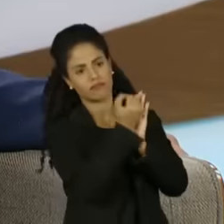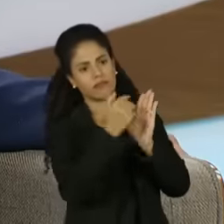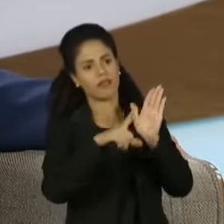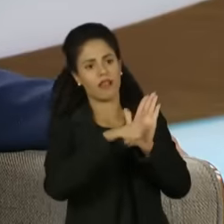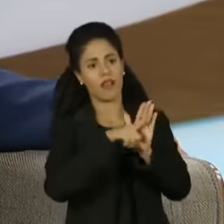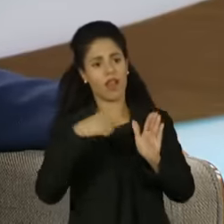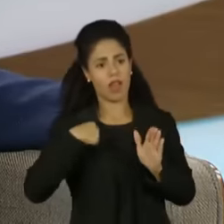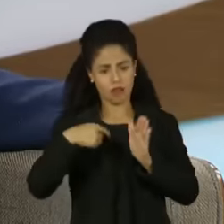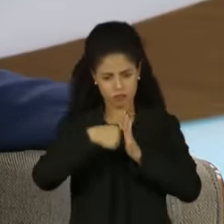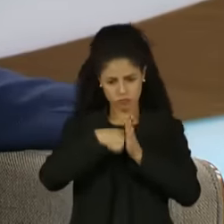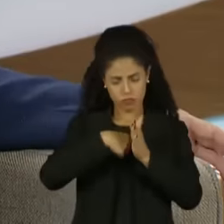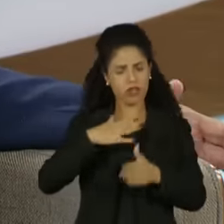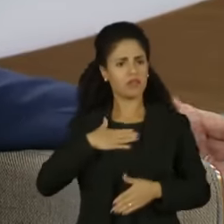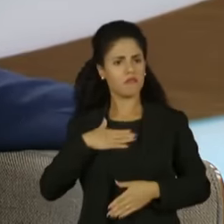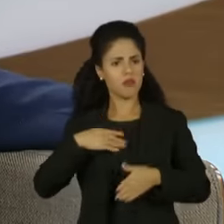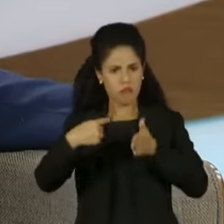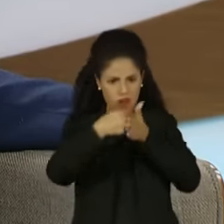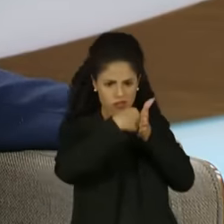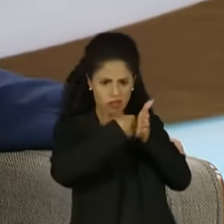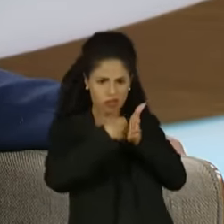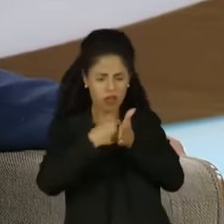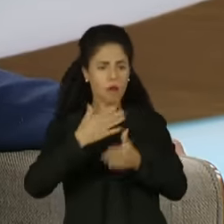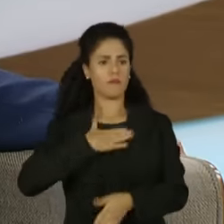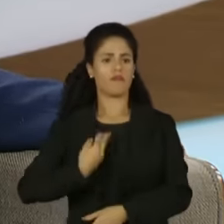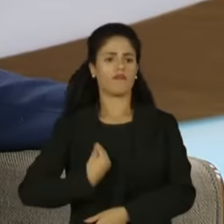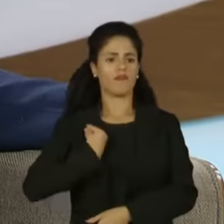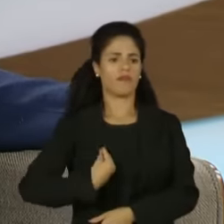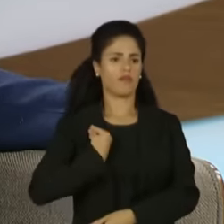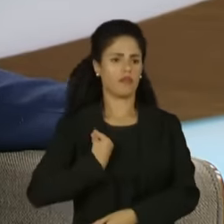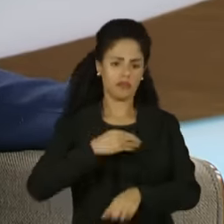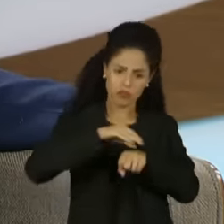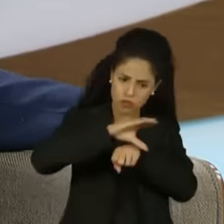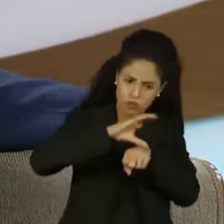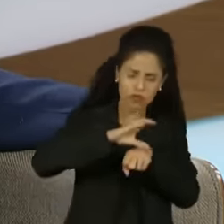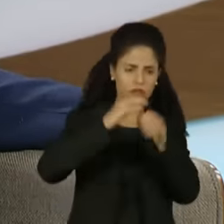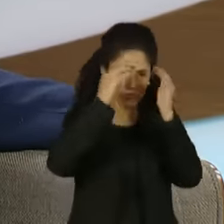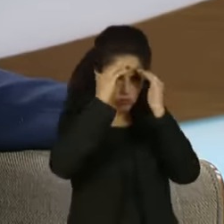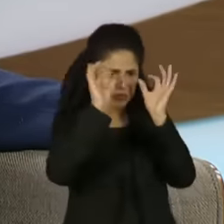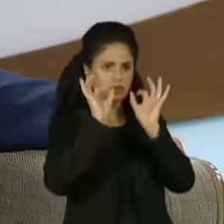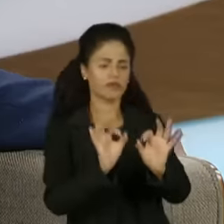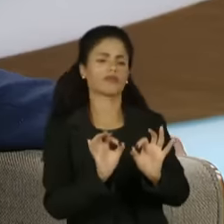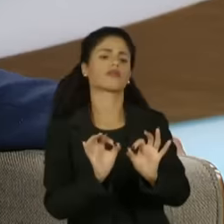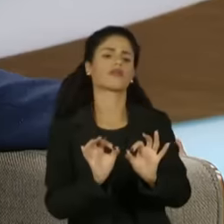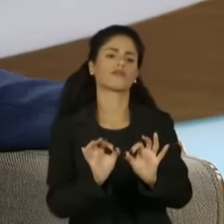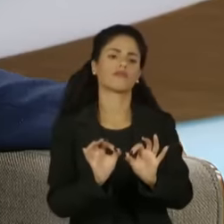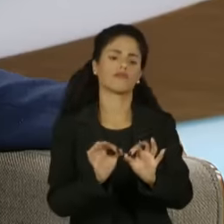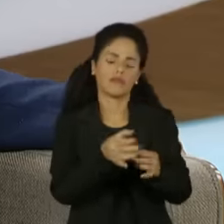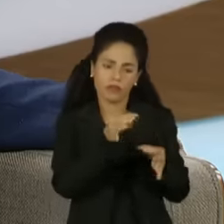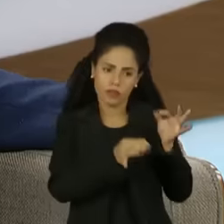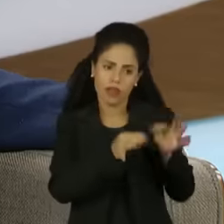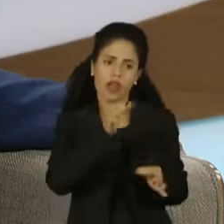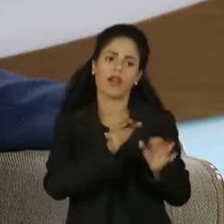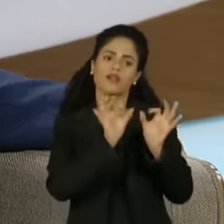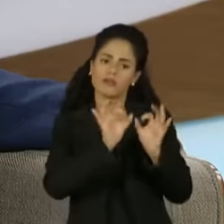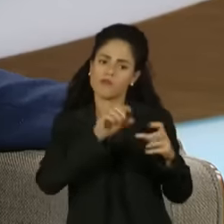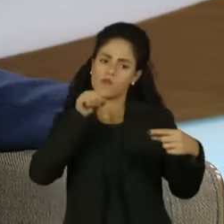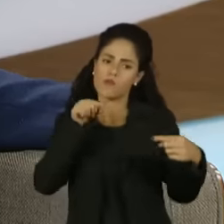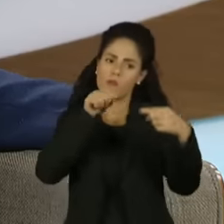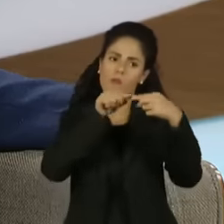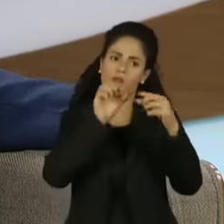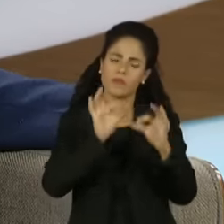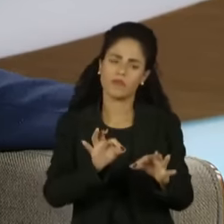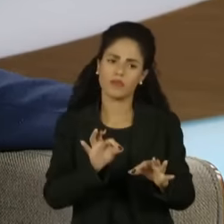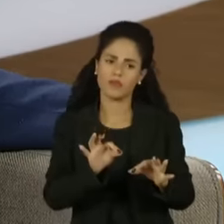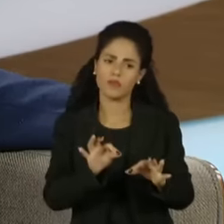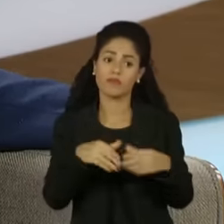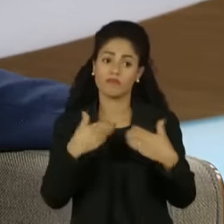O que nós propugnamos é que isso aconteça dentro da Constituição, dentro do ordenamento jurídico, dentro do Estado de Direito.